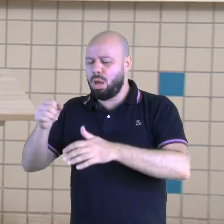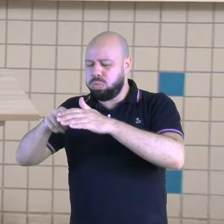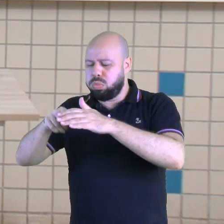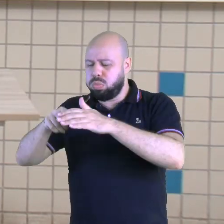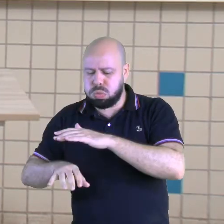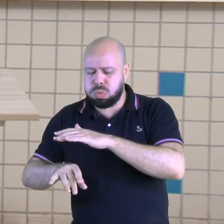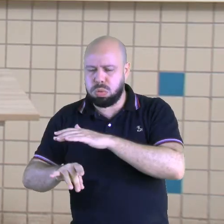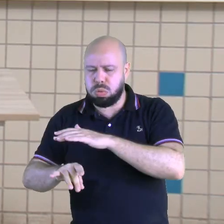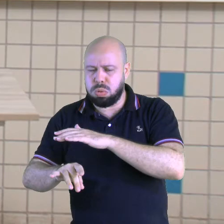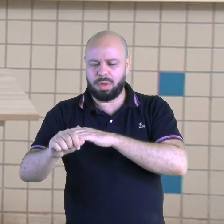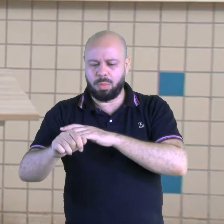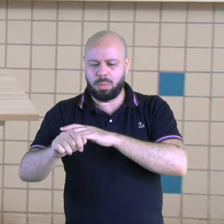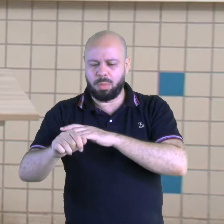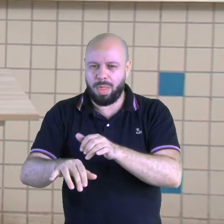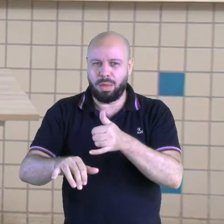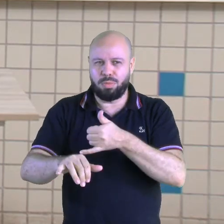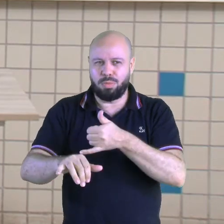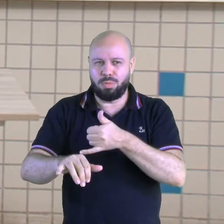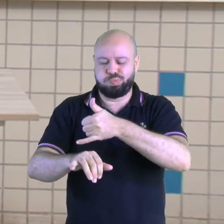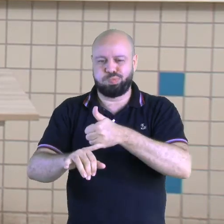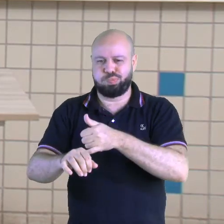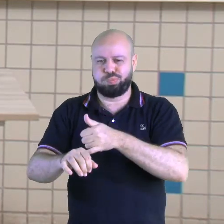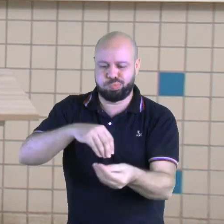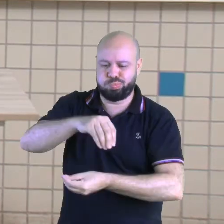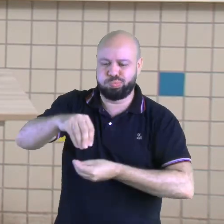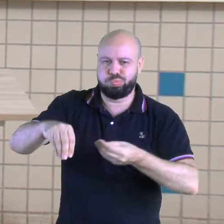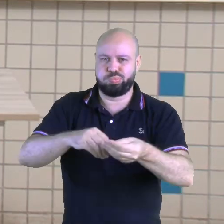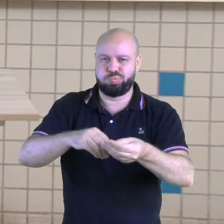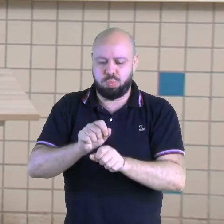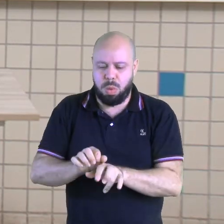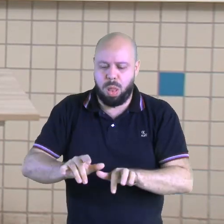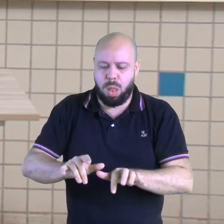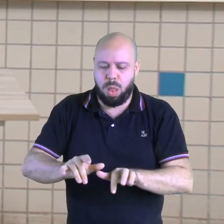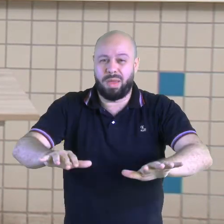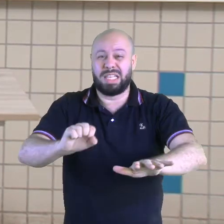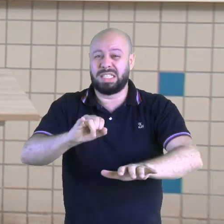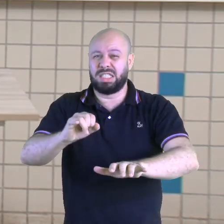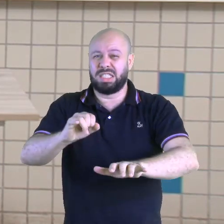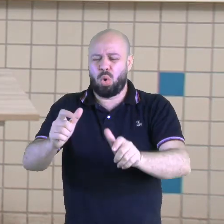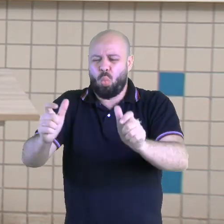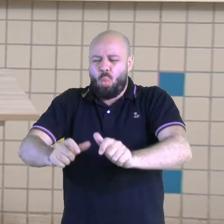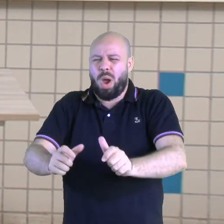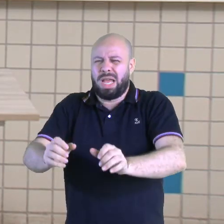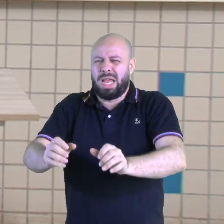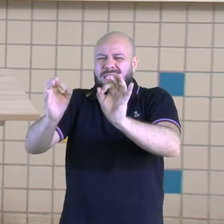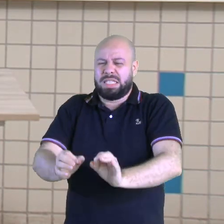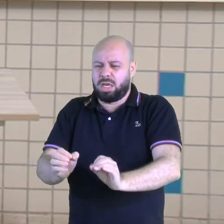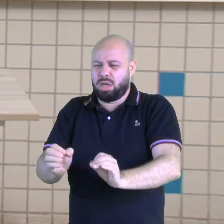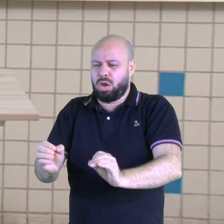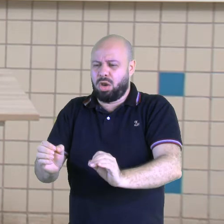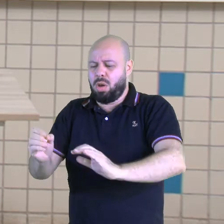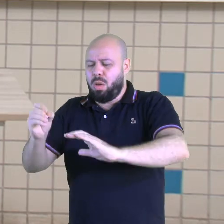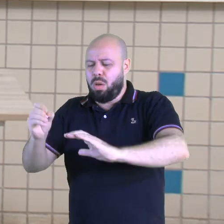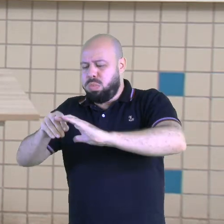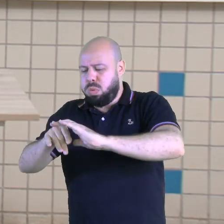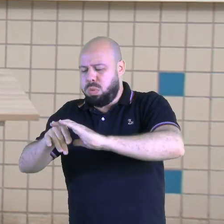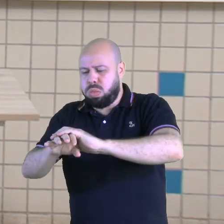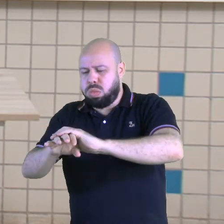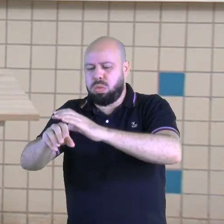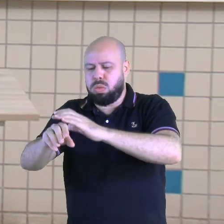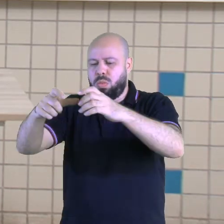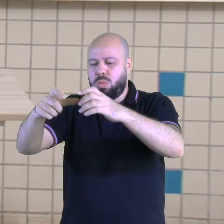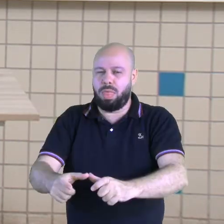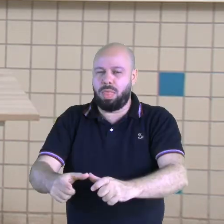tem óleo que cai ali no chão. Se não tiver uma instalação adequada ali no lava-jato, aonde vai parar aquela sujeira? Nos